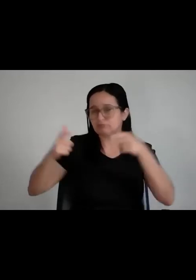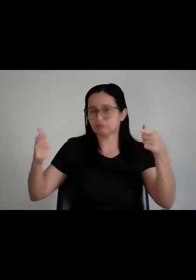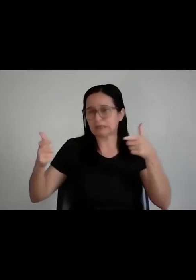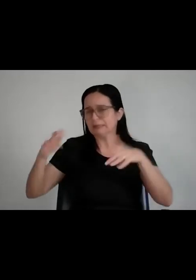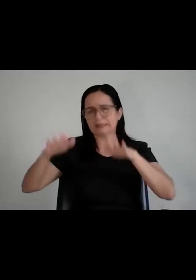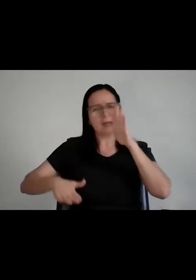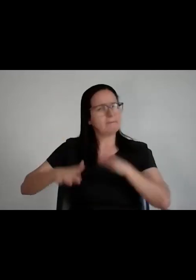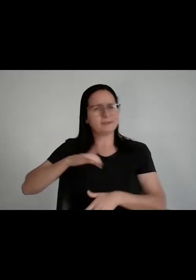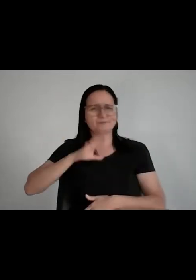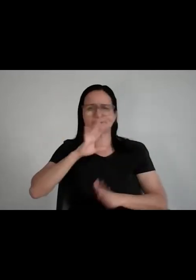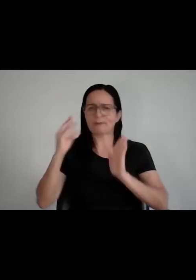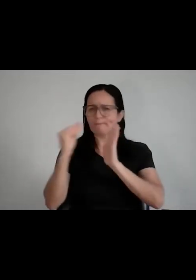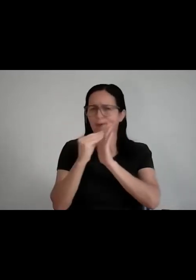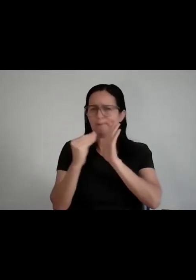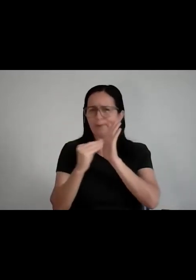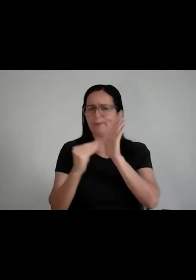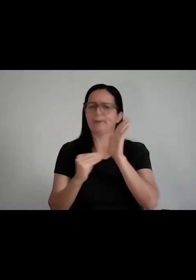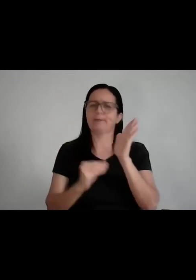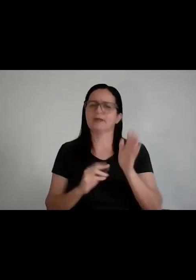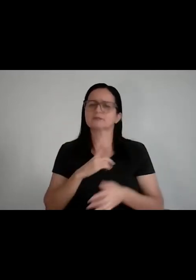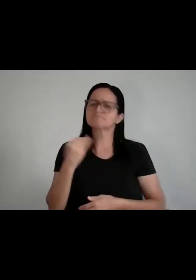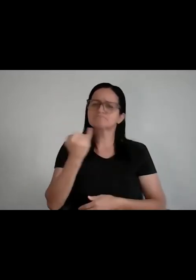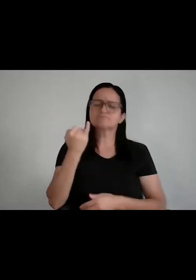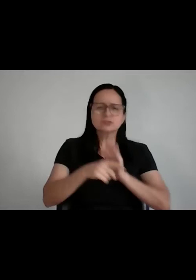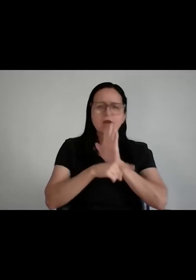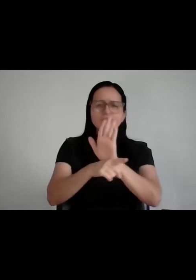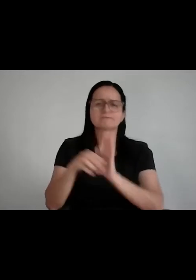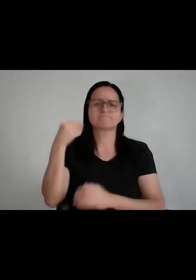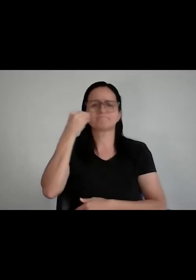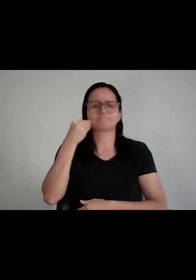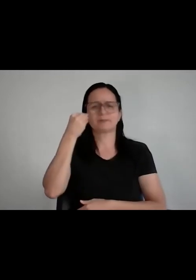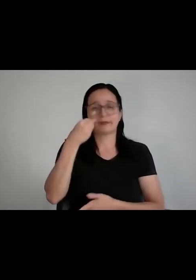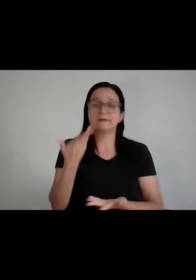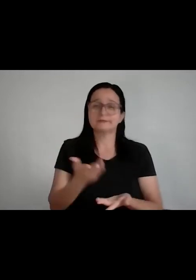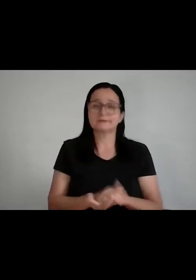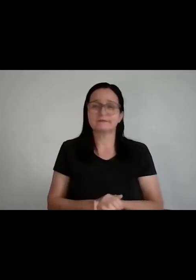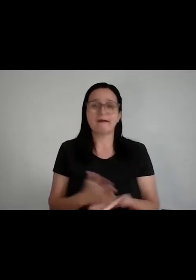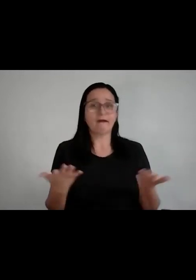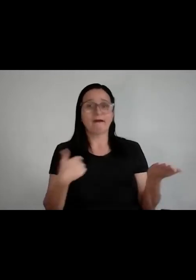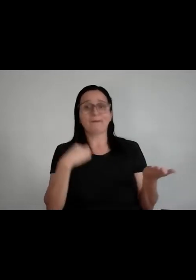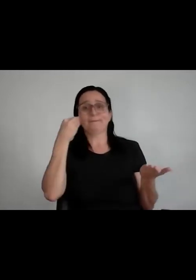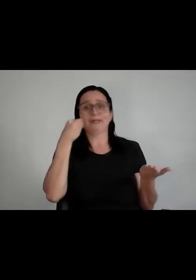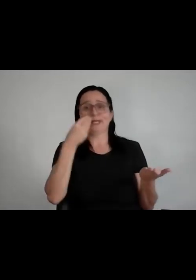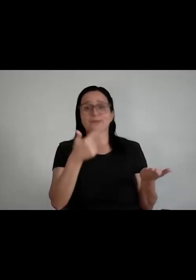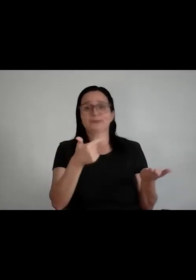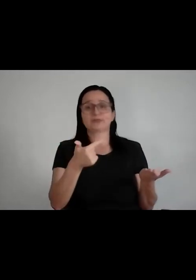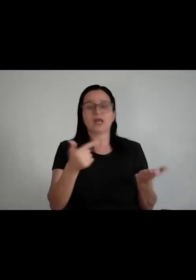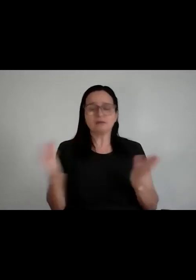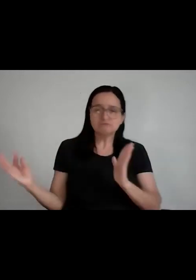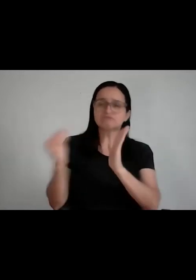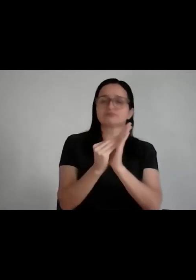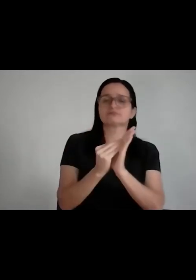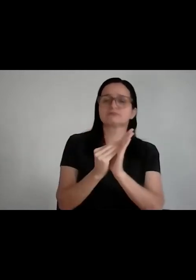resultado, o impacto, e isso vai servir para resolver esse tal problema que você reclama aí que o mercado está te exigindo experiência se você não tem,